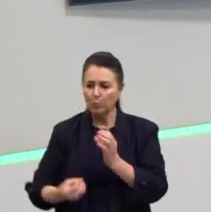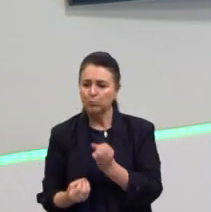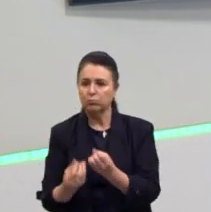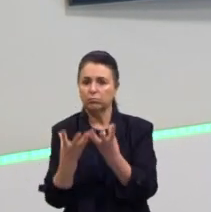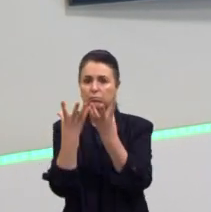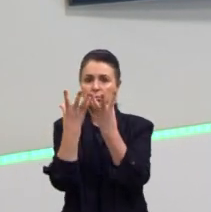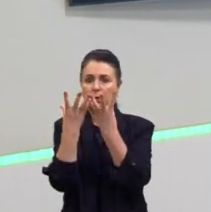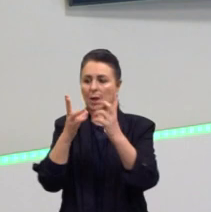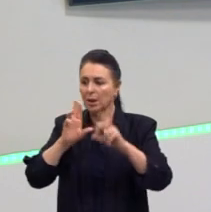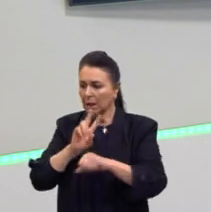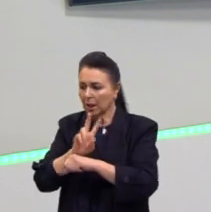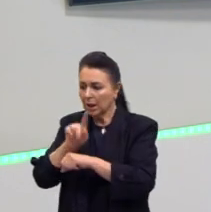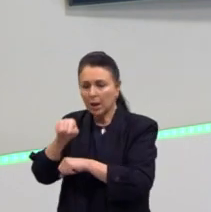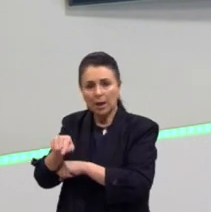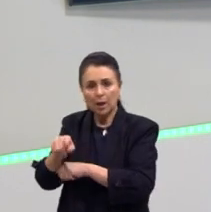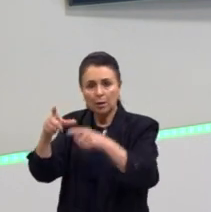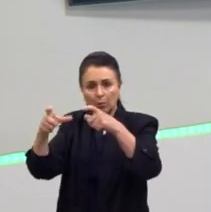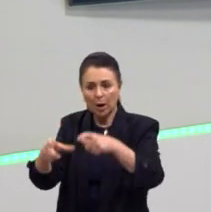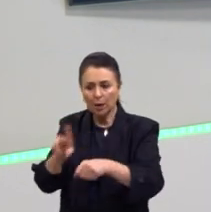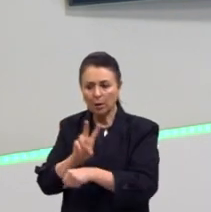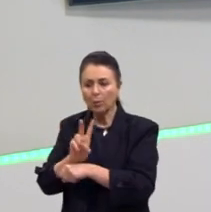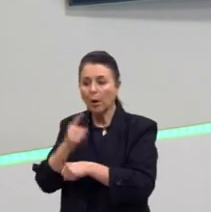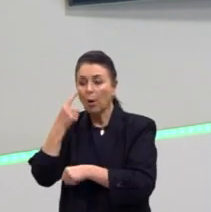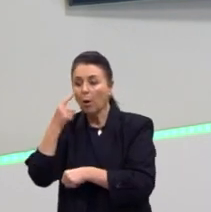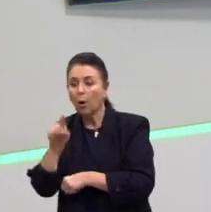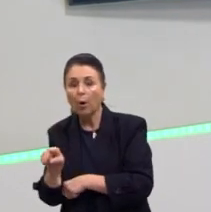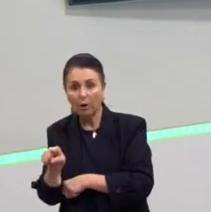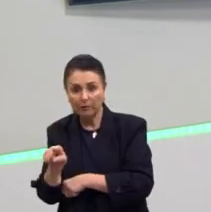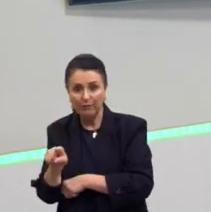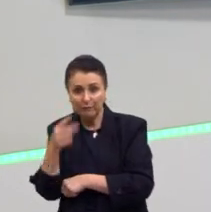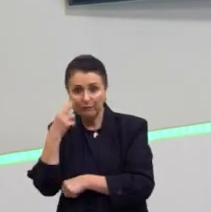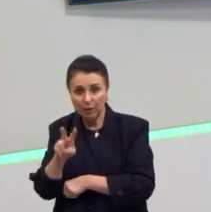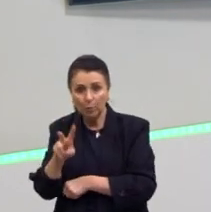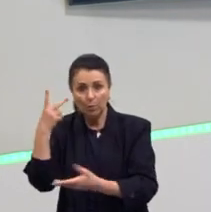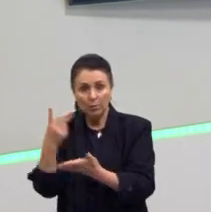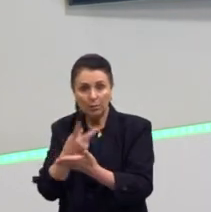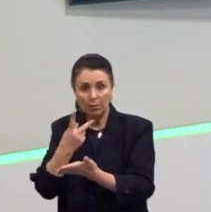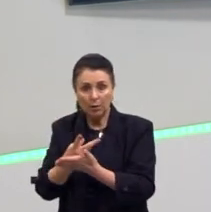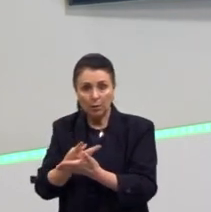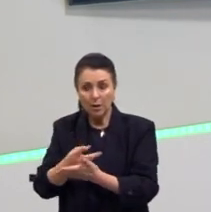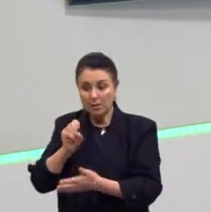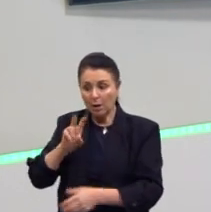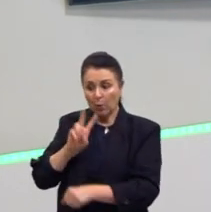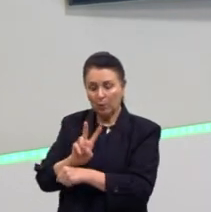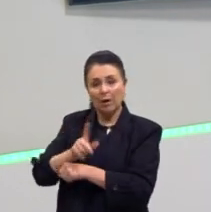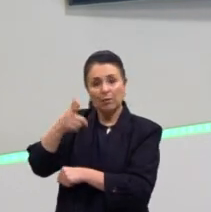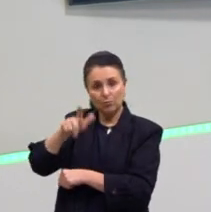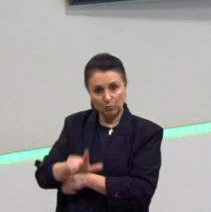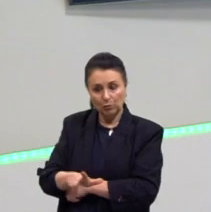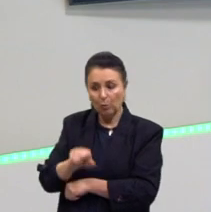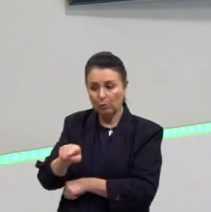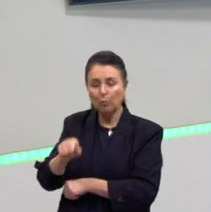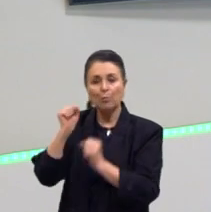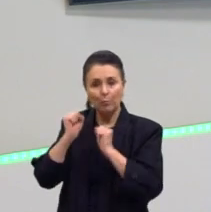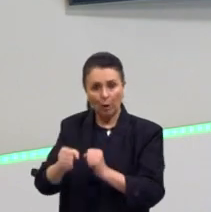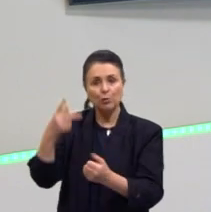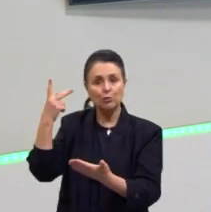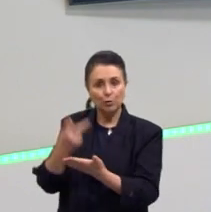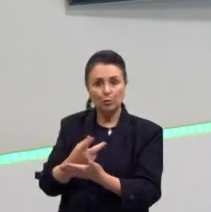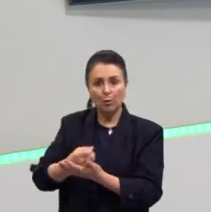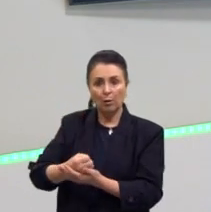intactos, praticamente, para mostrar para a população, se nós não tomarmos cuidado, olha o que aconteceu com nós.